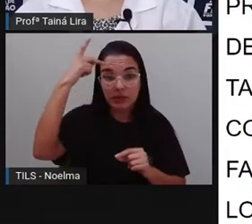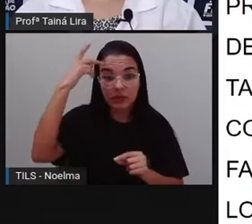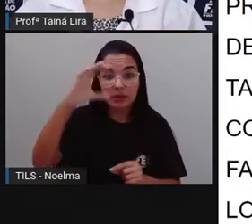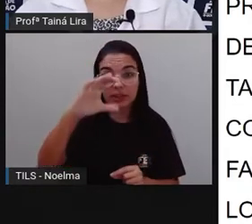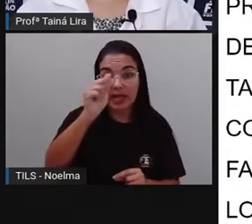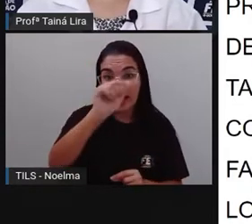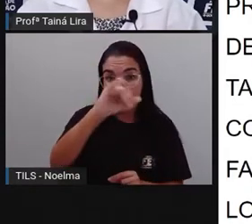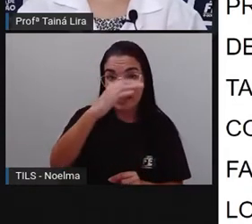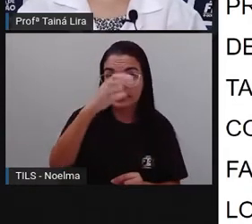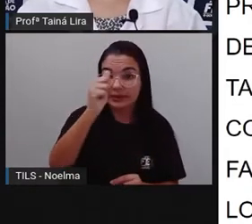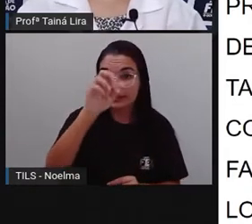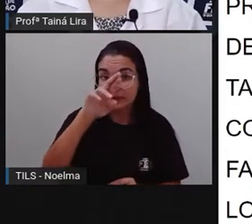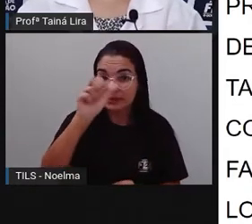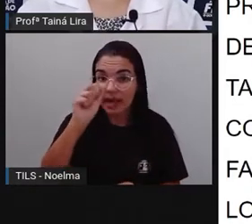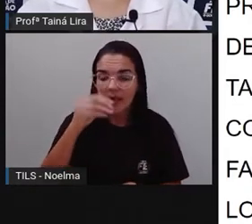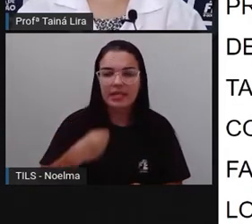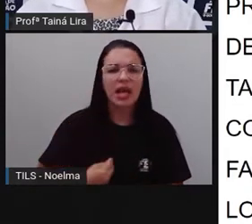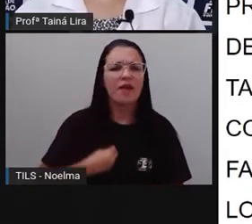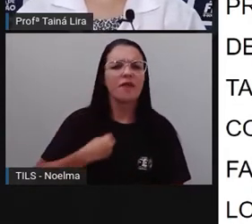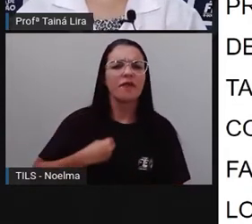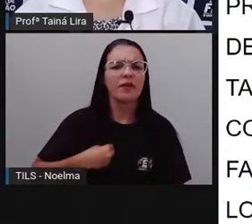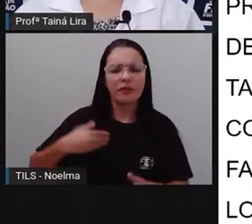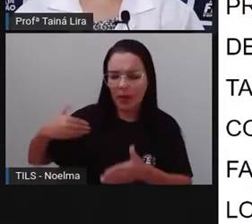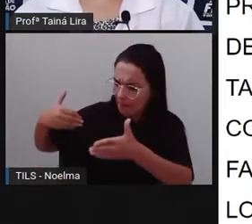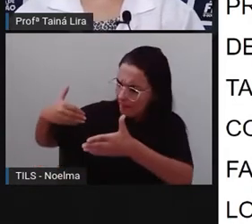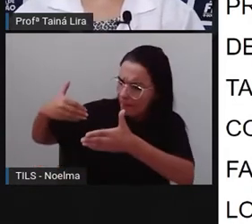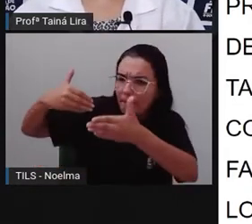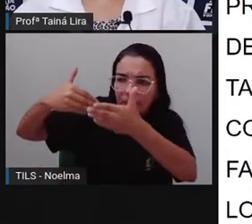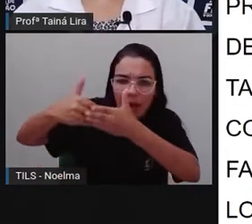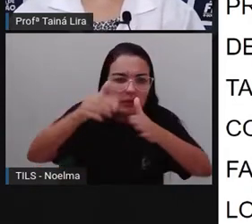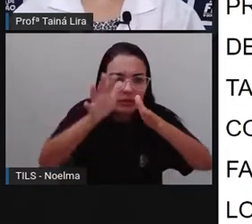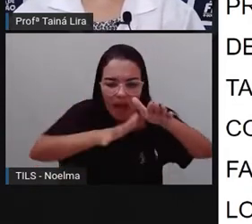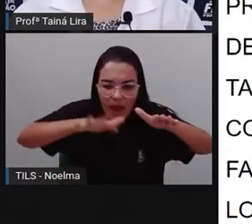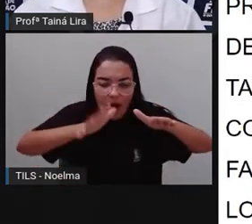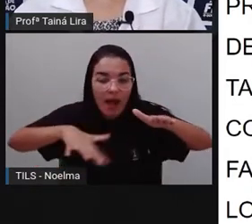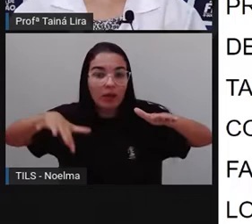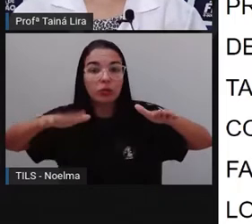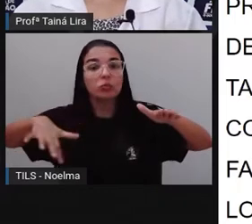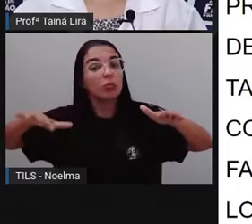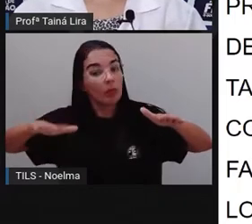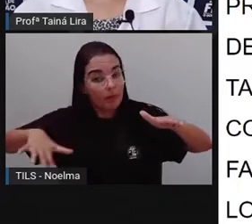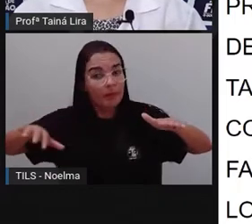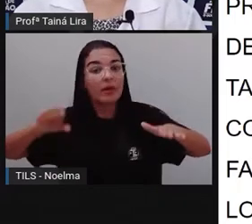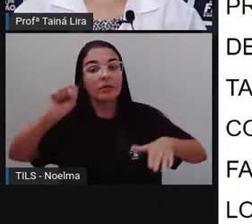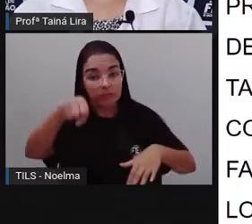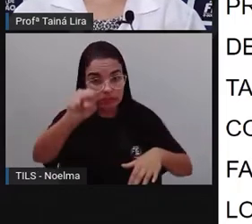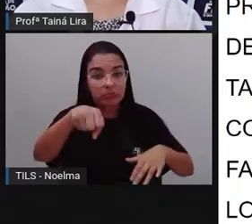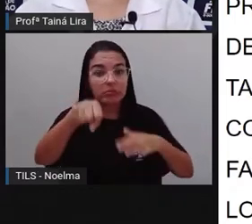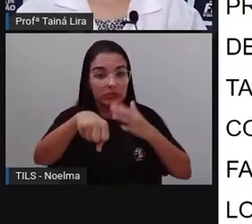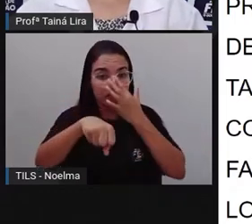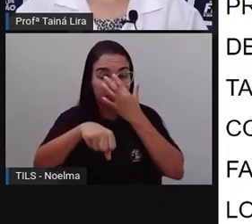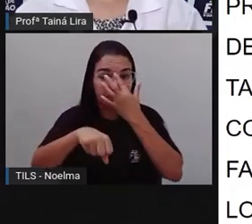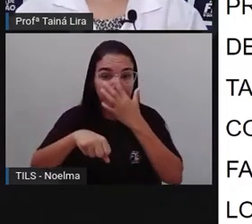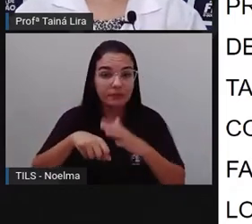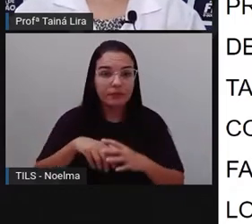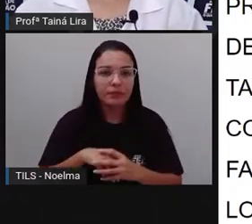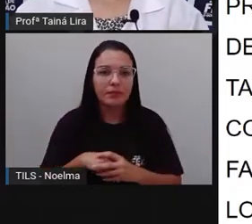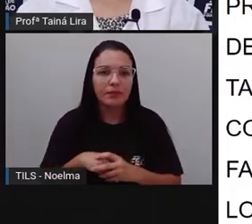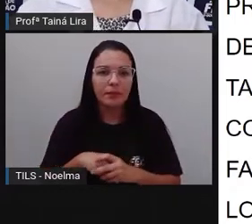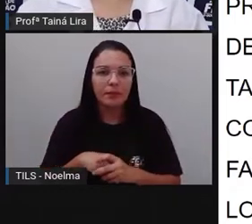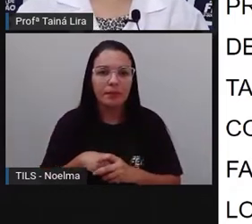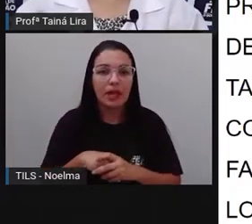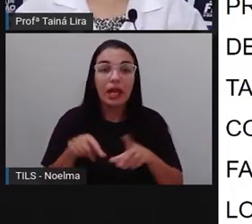aqueles que vivem no litoral, ou seja, eles vão viver, ó, nas regiões onde temos praias, tá?